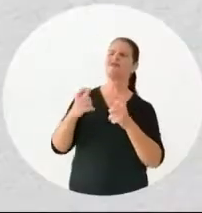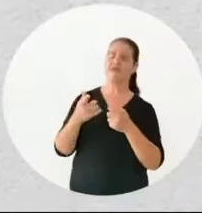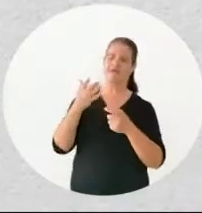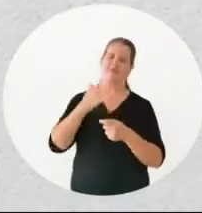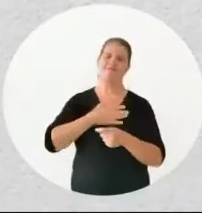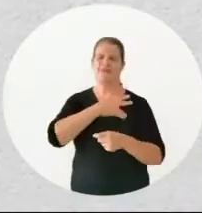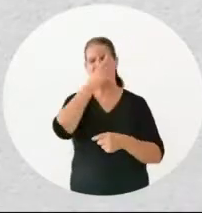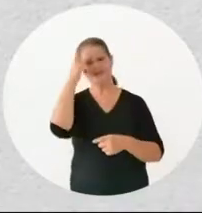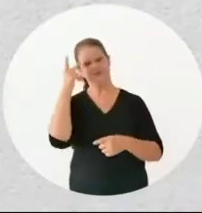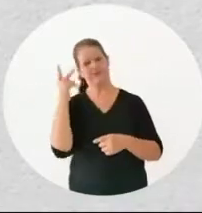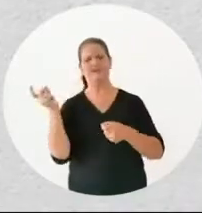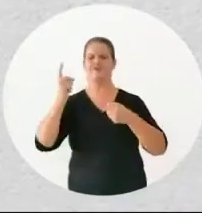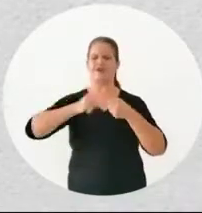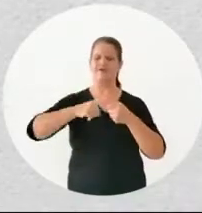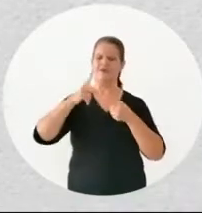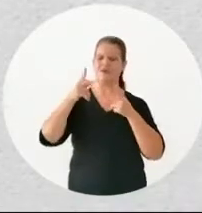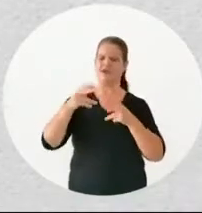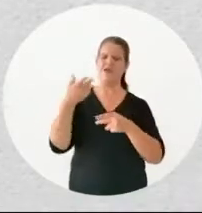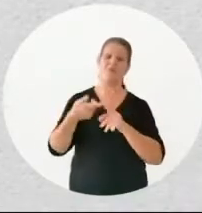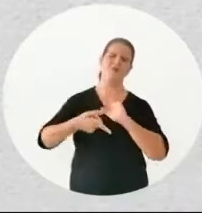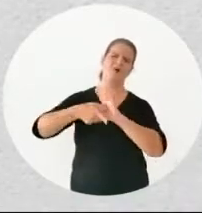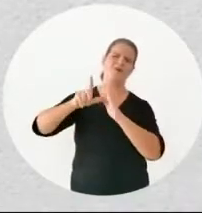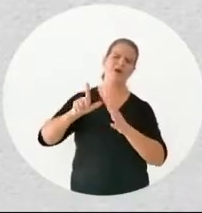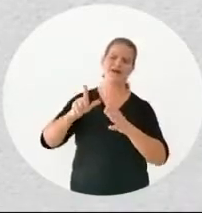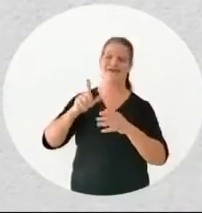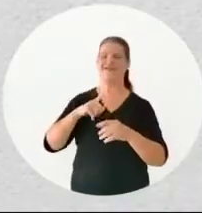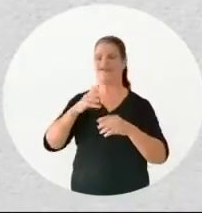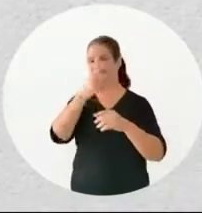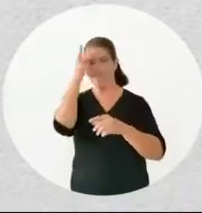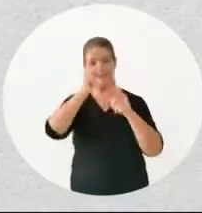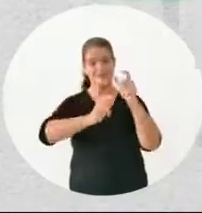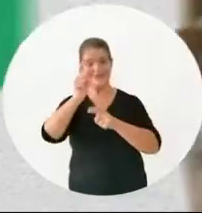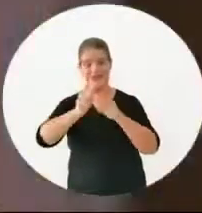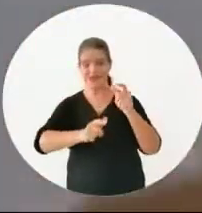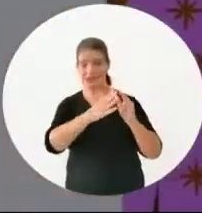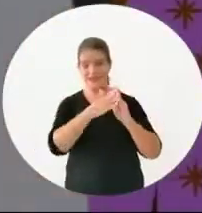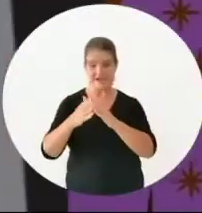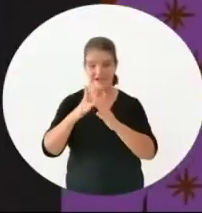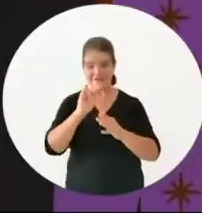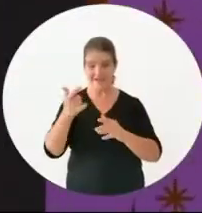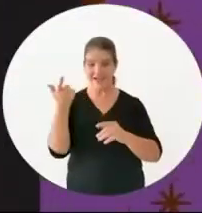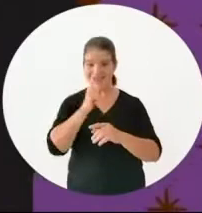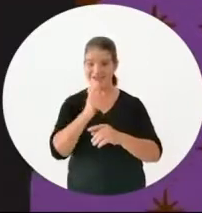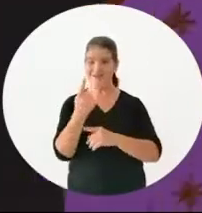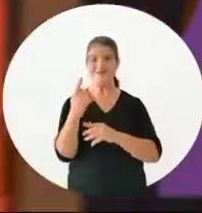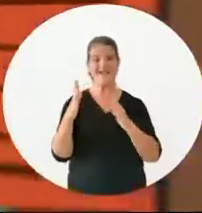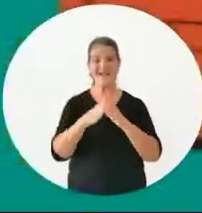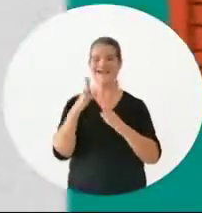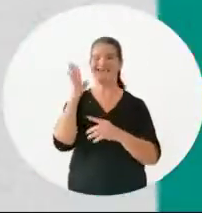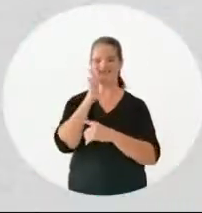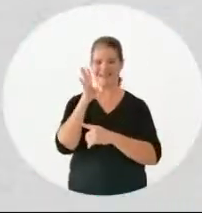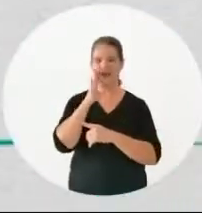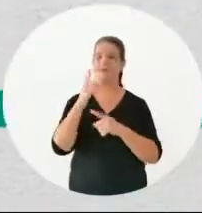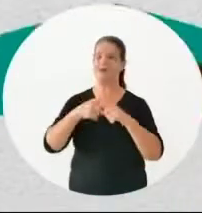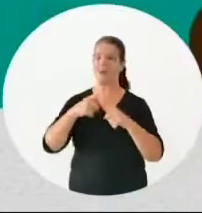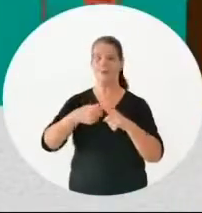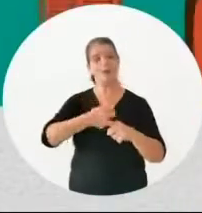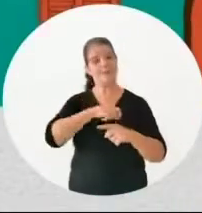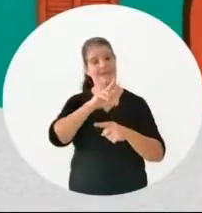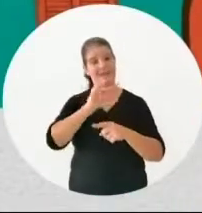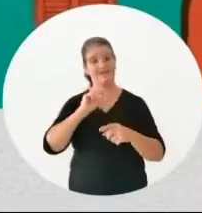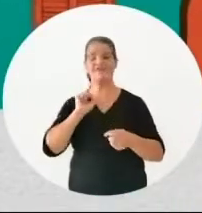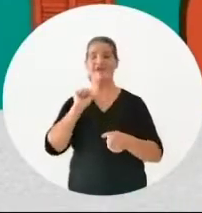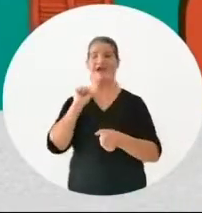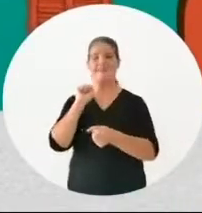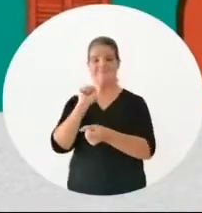gente, vai voltar a ser como era antes Muita gente que mora em Palafita Vai ganhar uma casinha massa Porque Marília vai terminar as obras